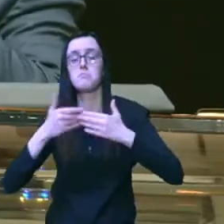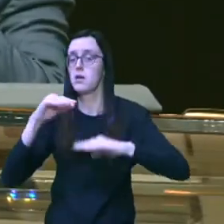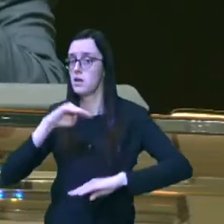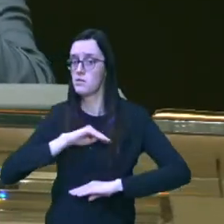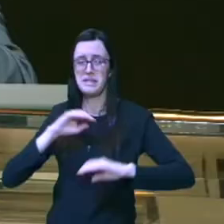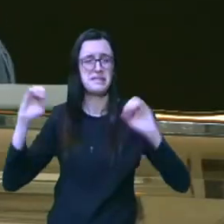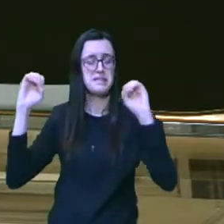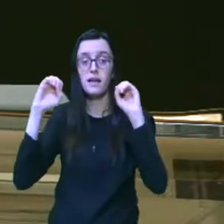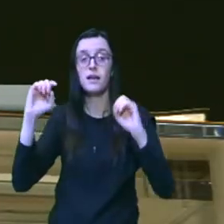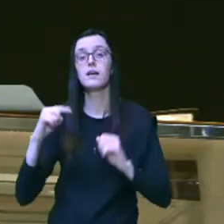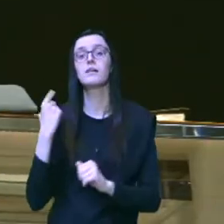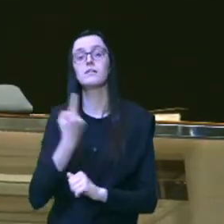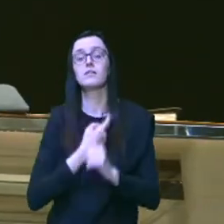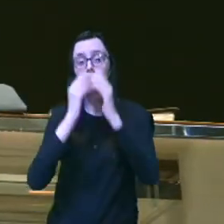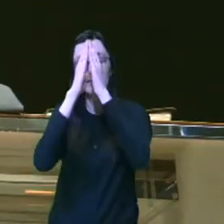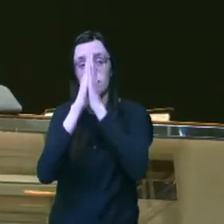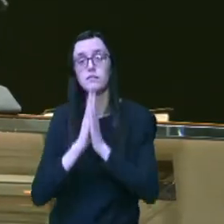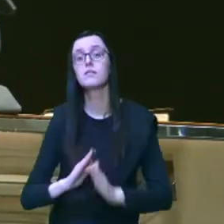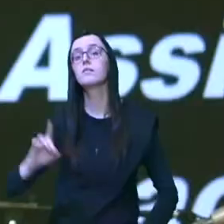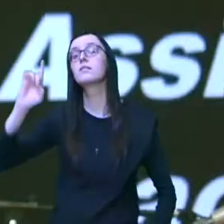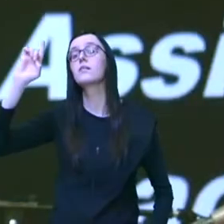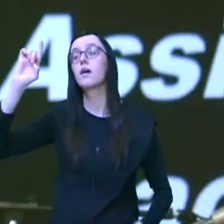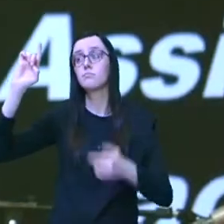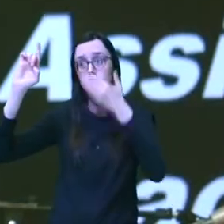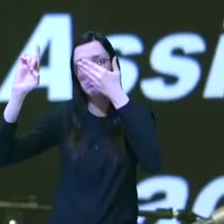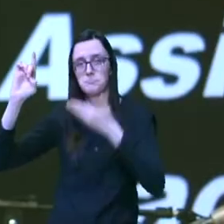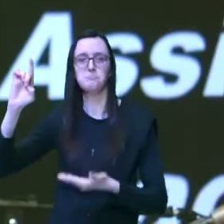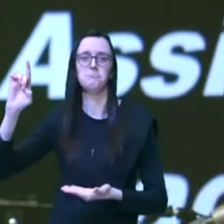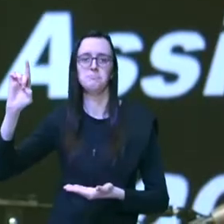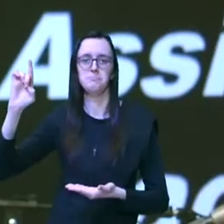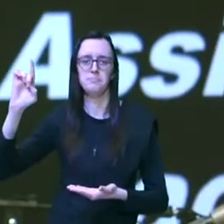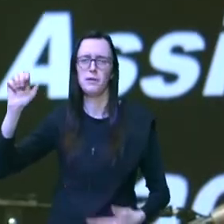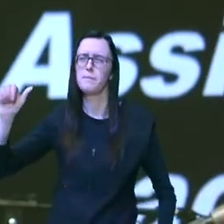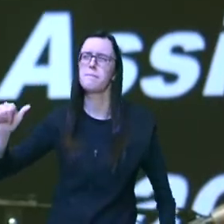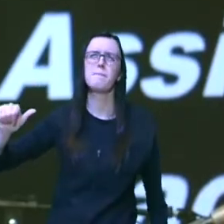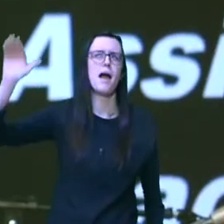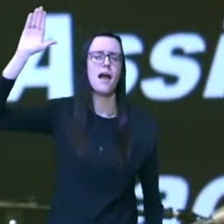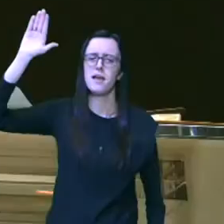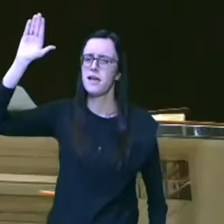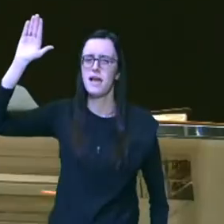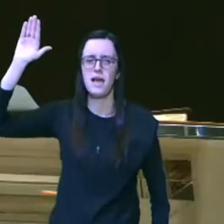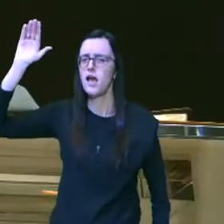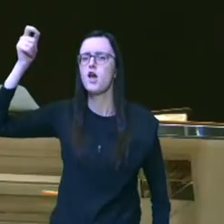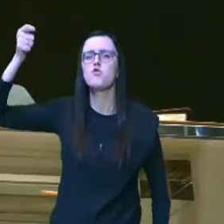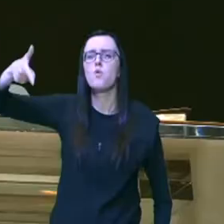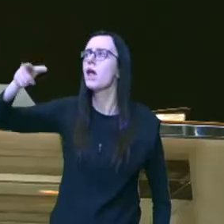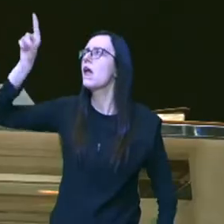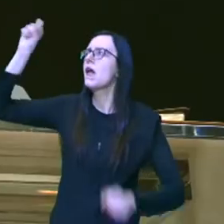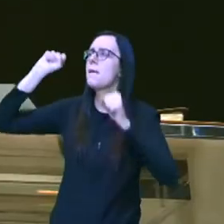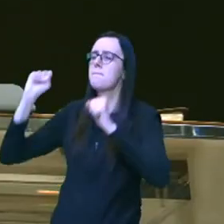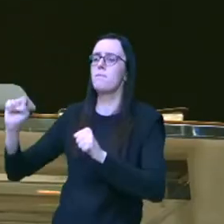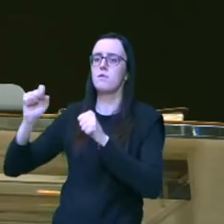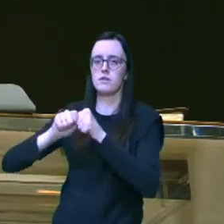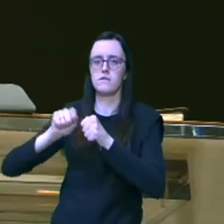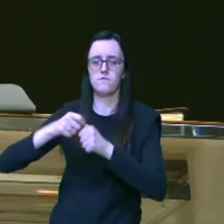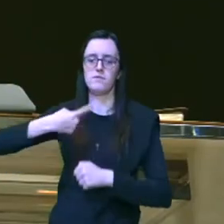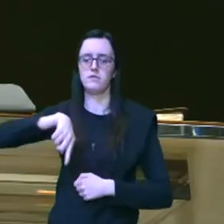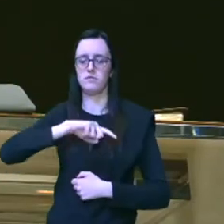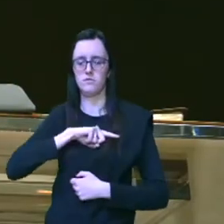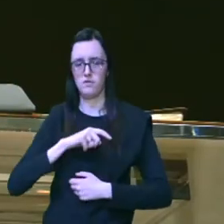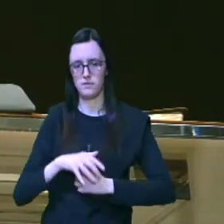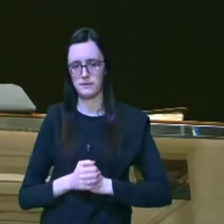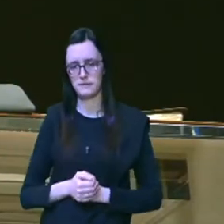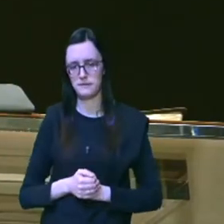situação nós adoramos ao Senhor por quem Ele é muito mais do que pelo que Ele pode fazer por nós